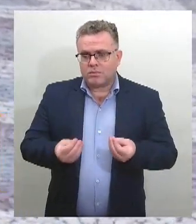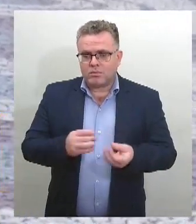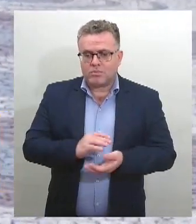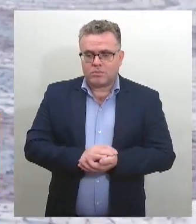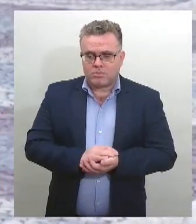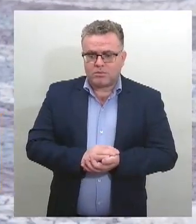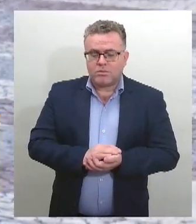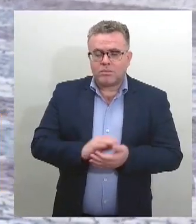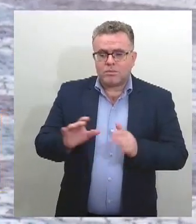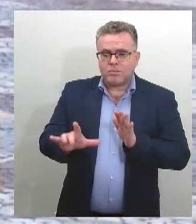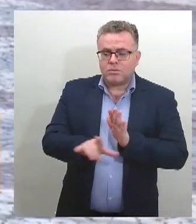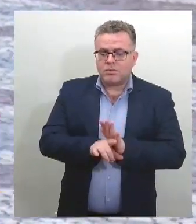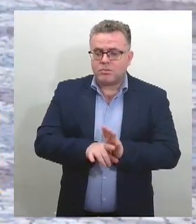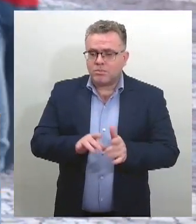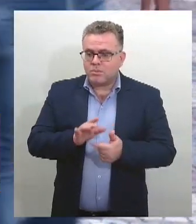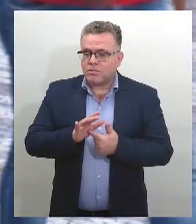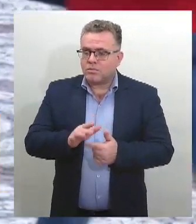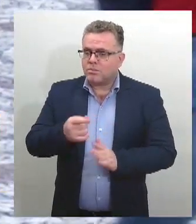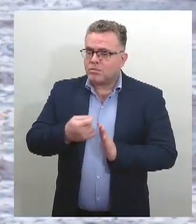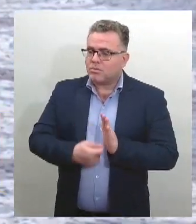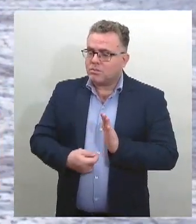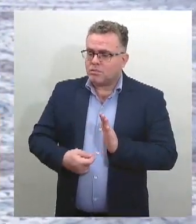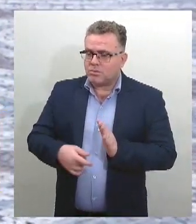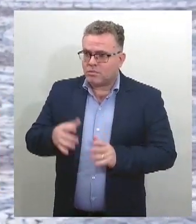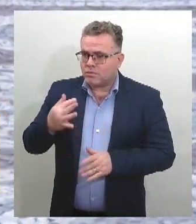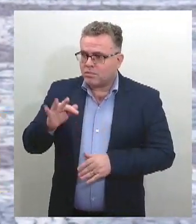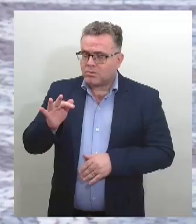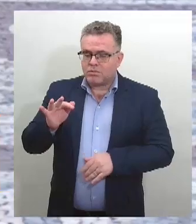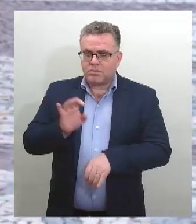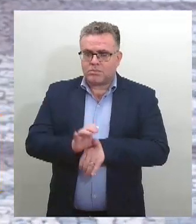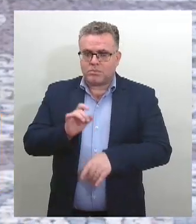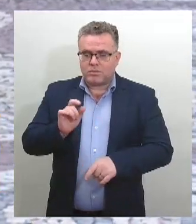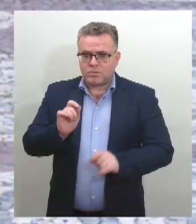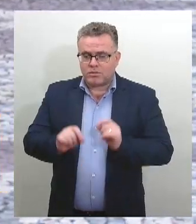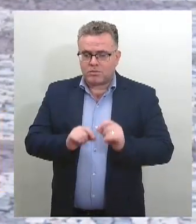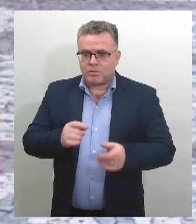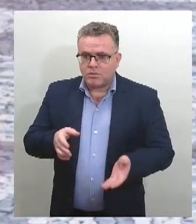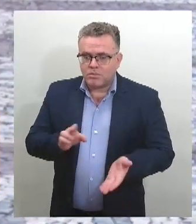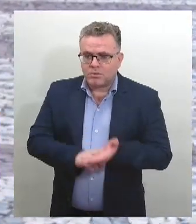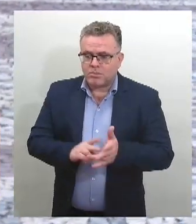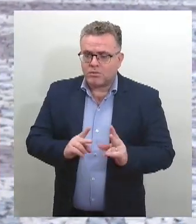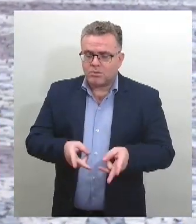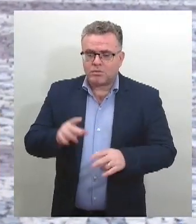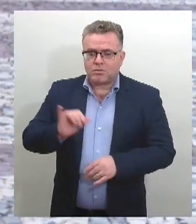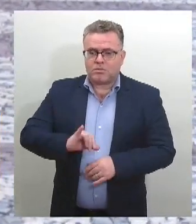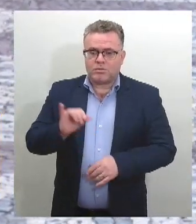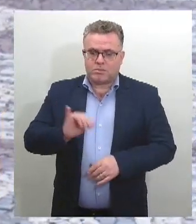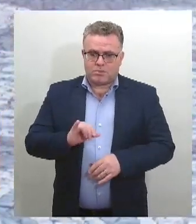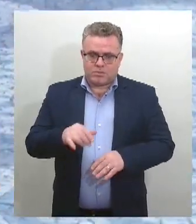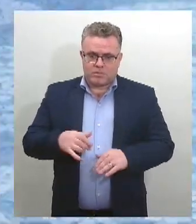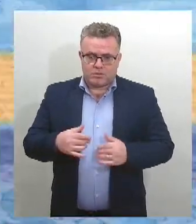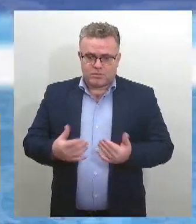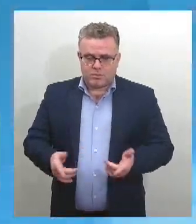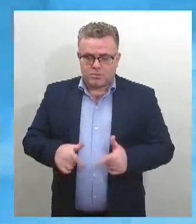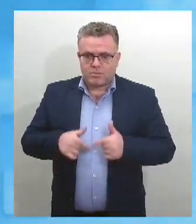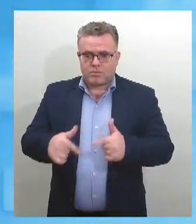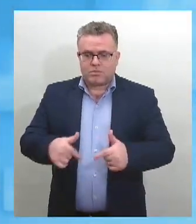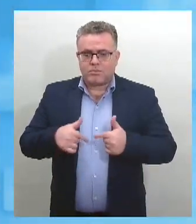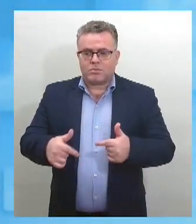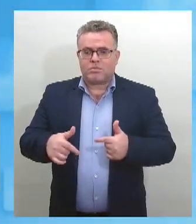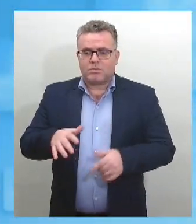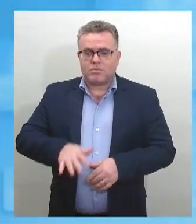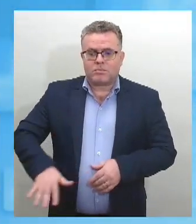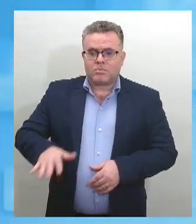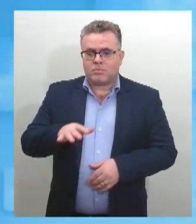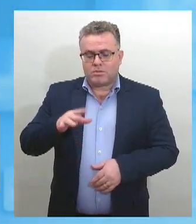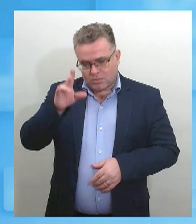elaborada nos âmbitos federal e estadual assume papel importante na busca por reparação histórica. Em Sergipe, a Lei